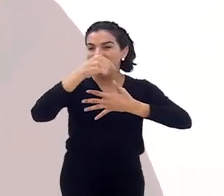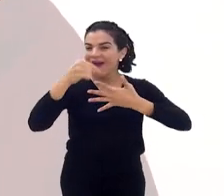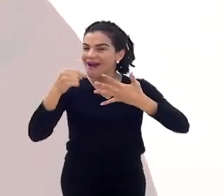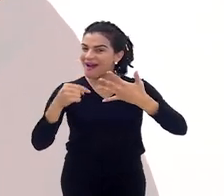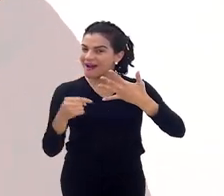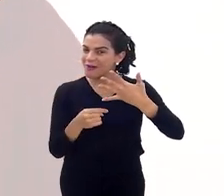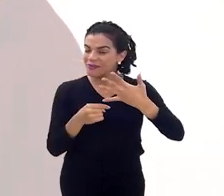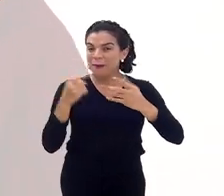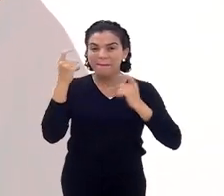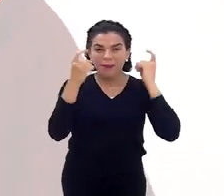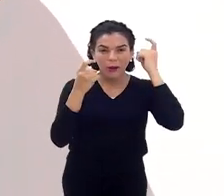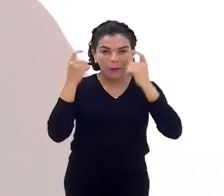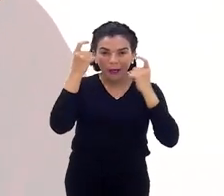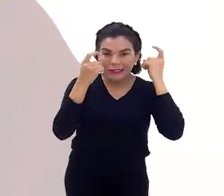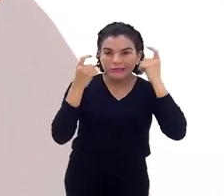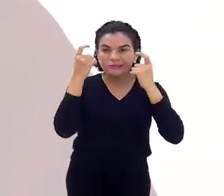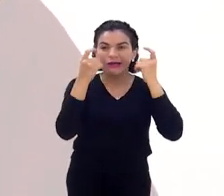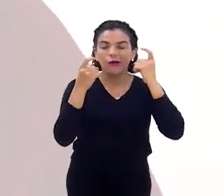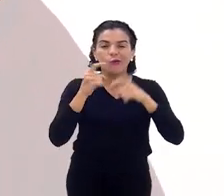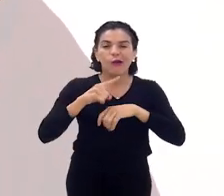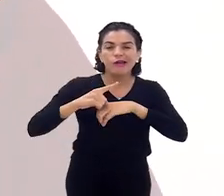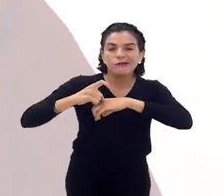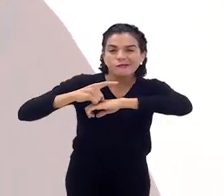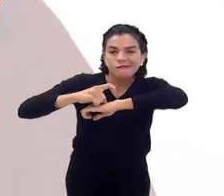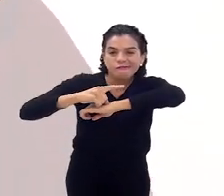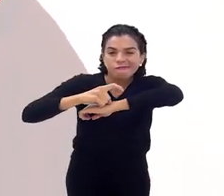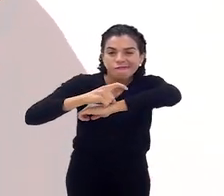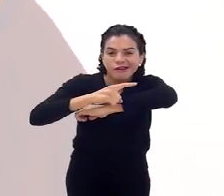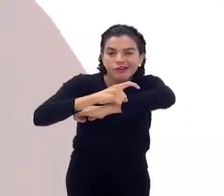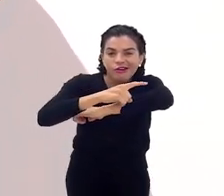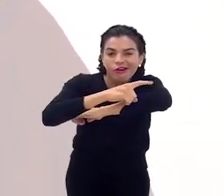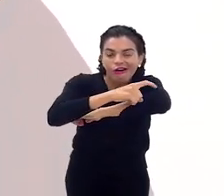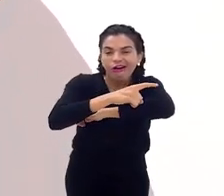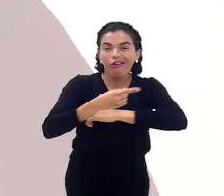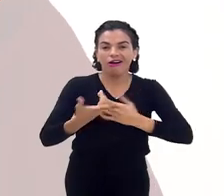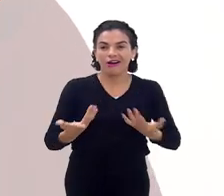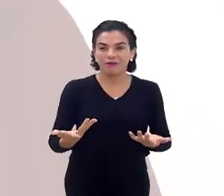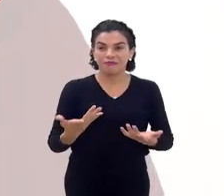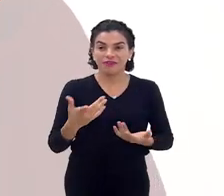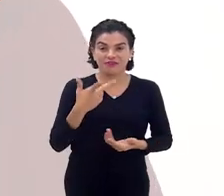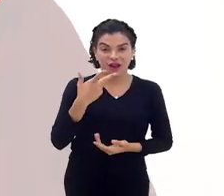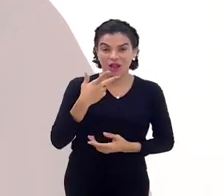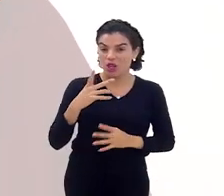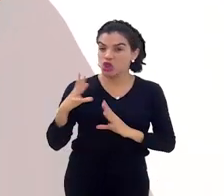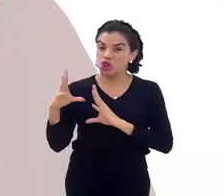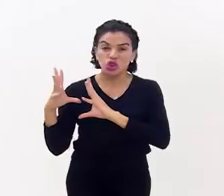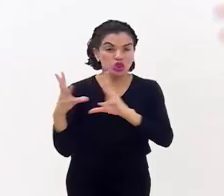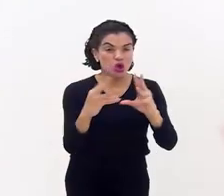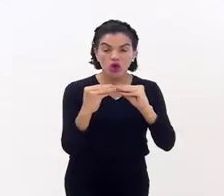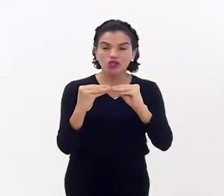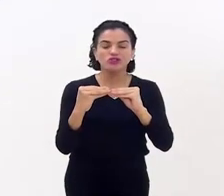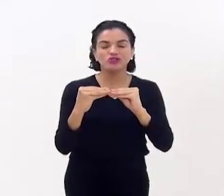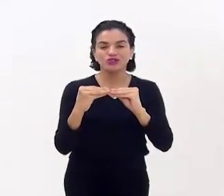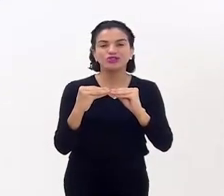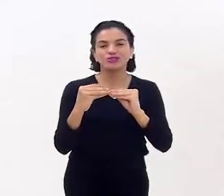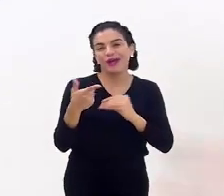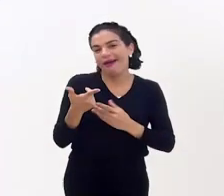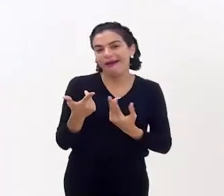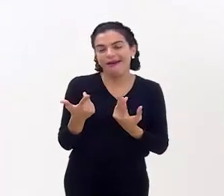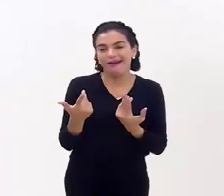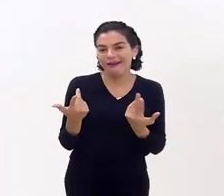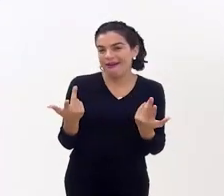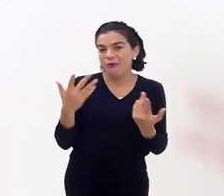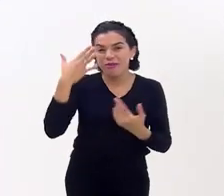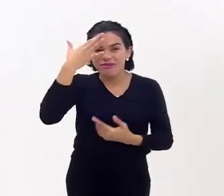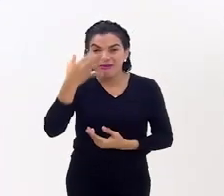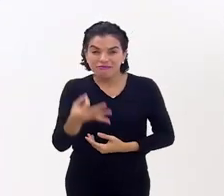a preocupação que eles tiveram com as minhocas quando estavam construindo teatro, que eles dizem que todos são as nossas mães, né? Devido ao